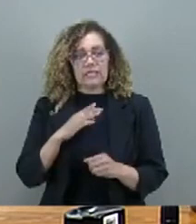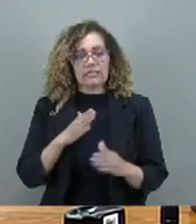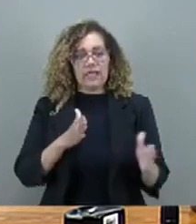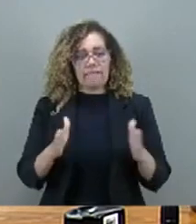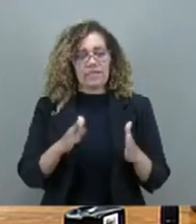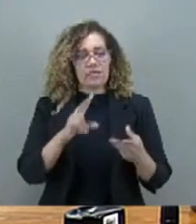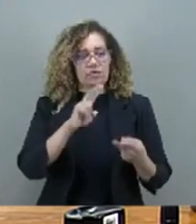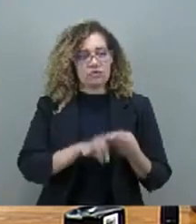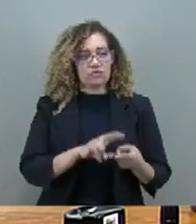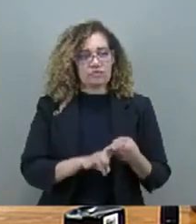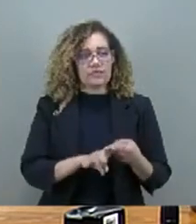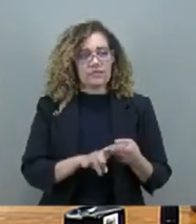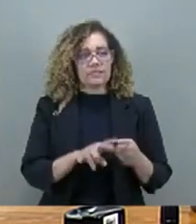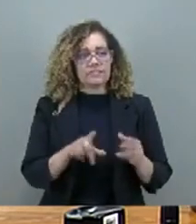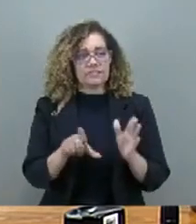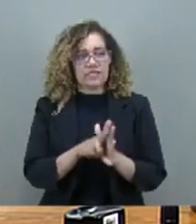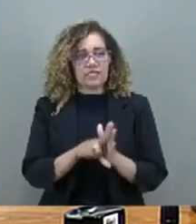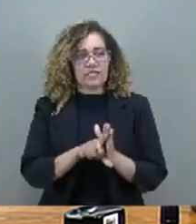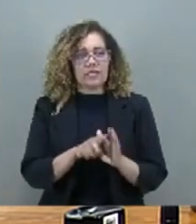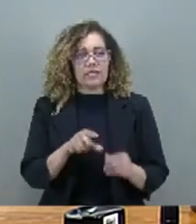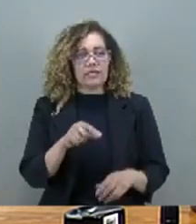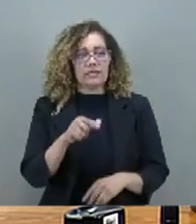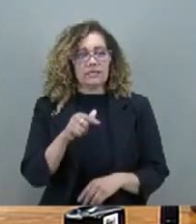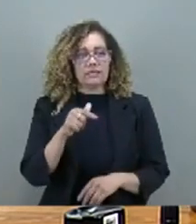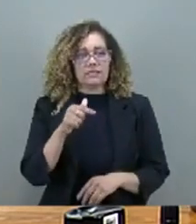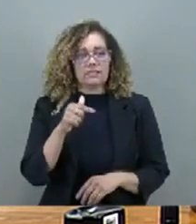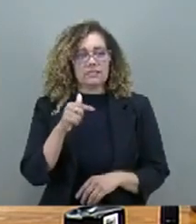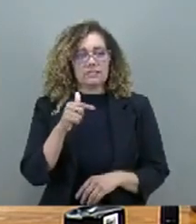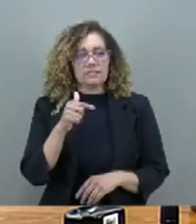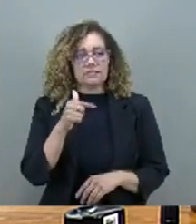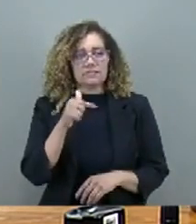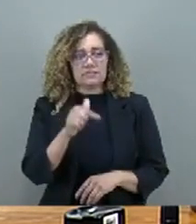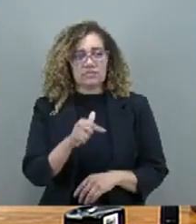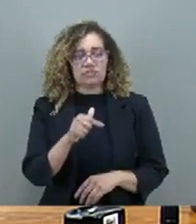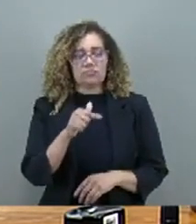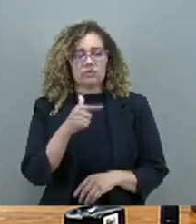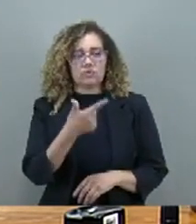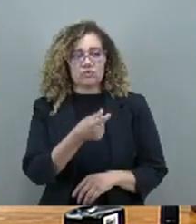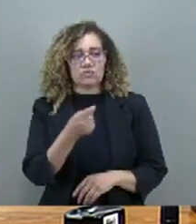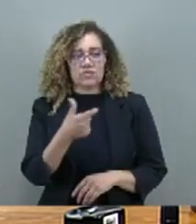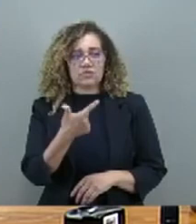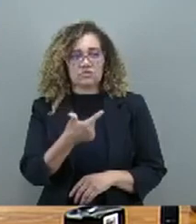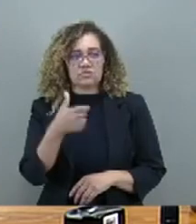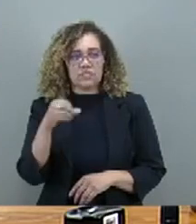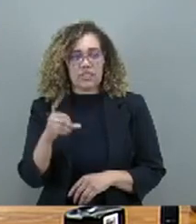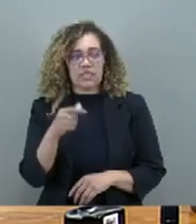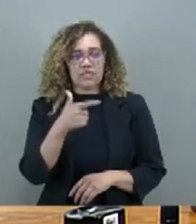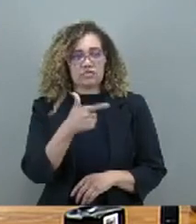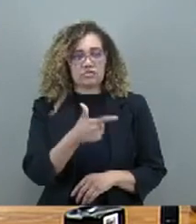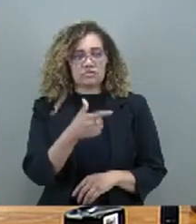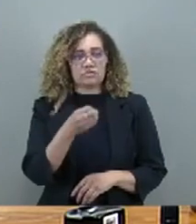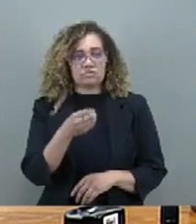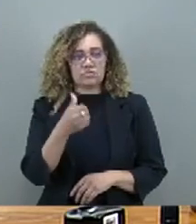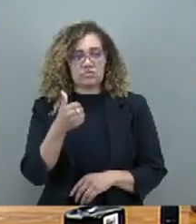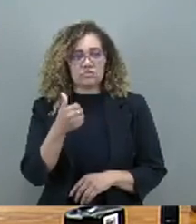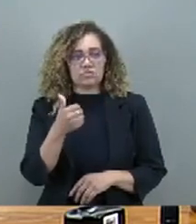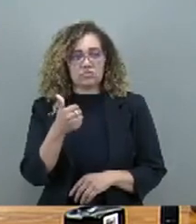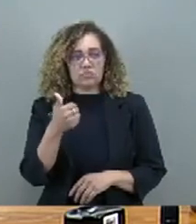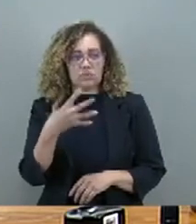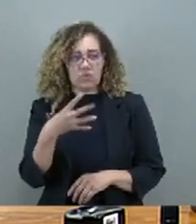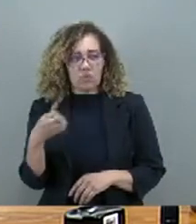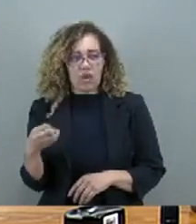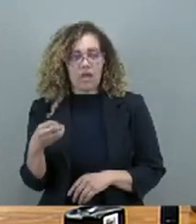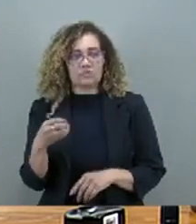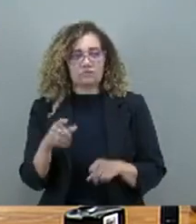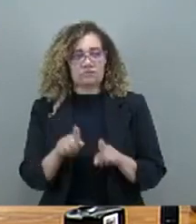e a lei número 7.210 de 11 de julho de 1984 para prescrever